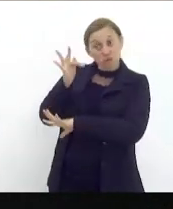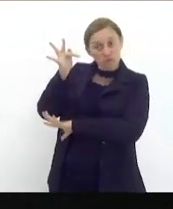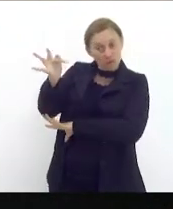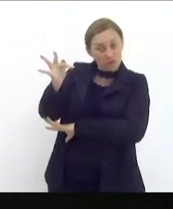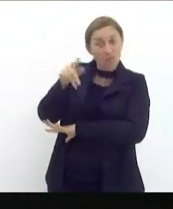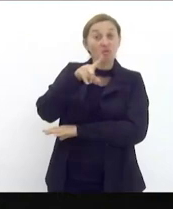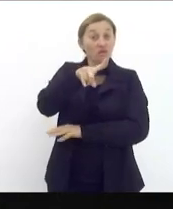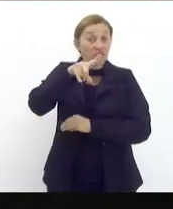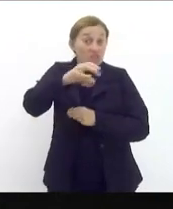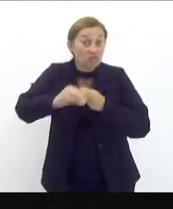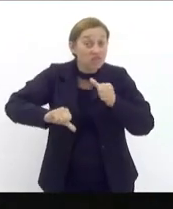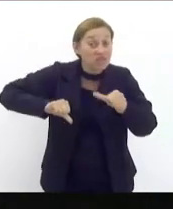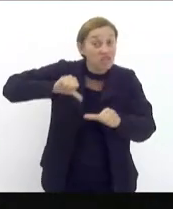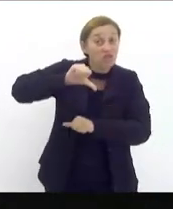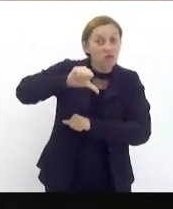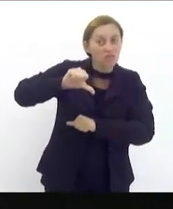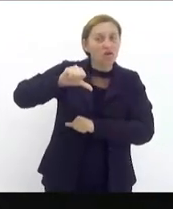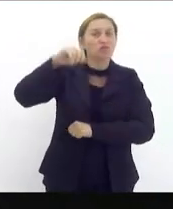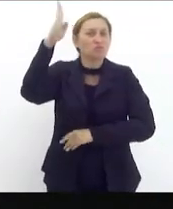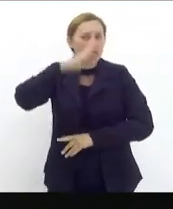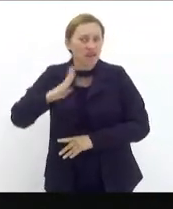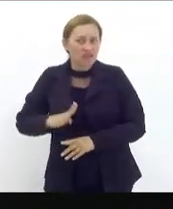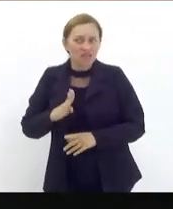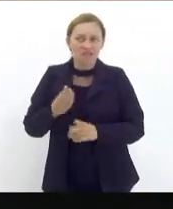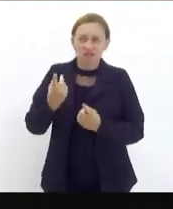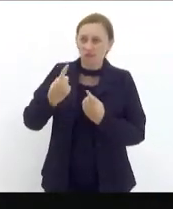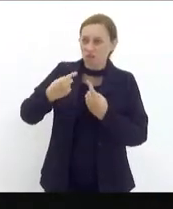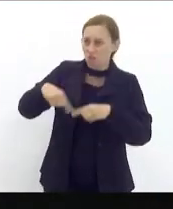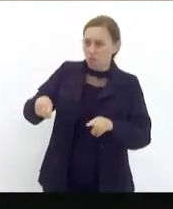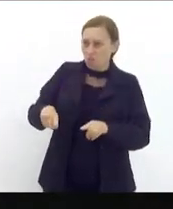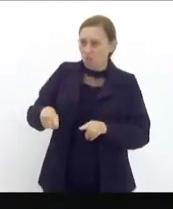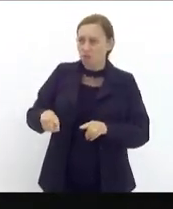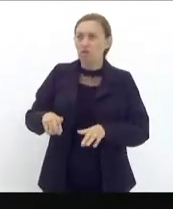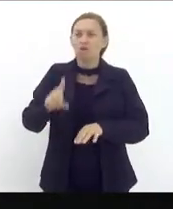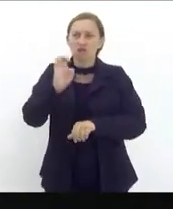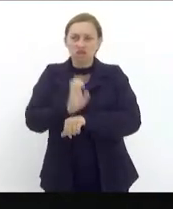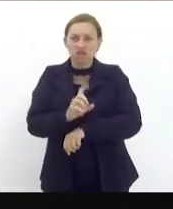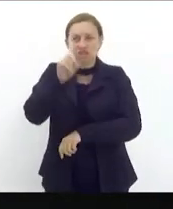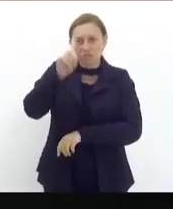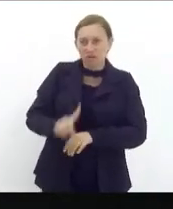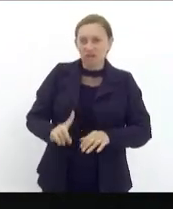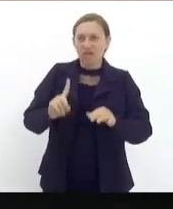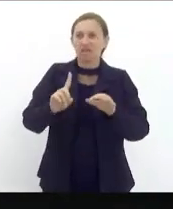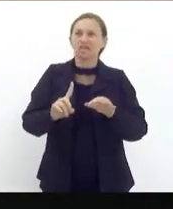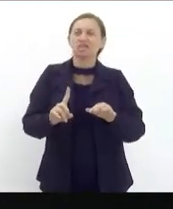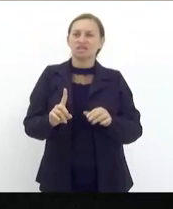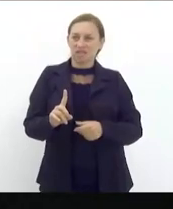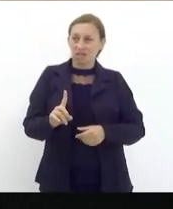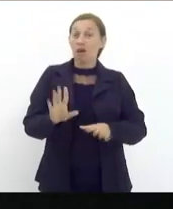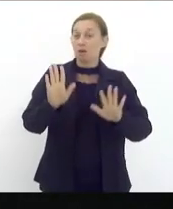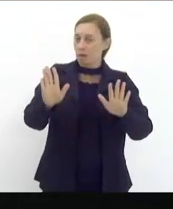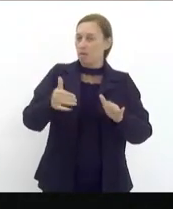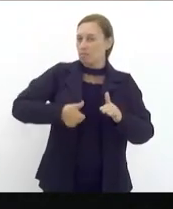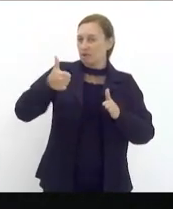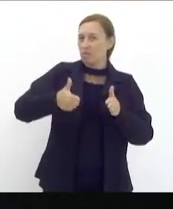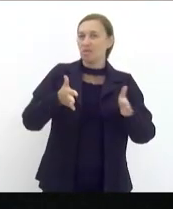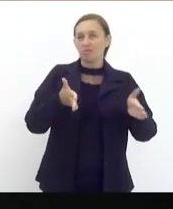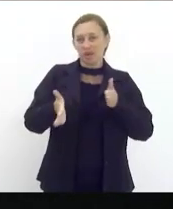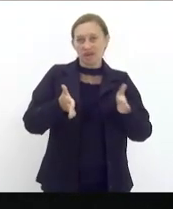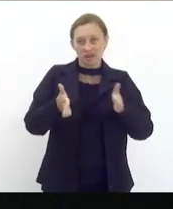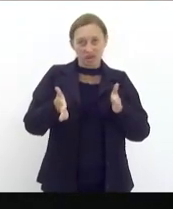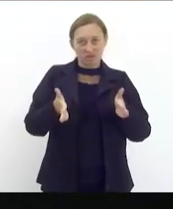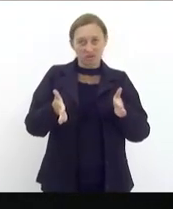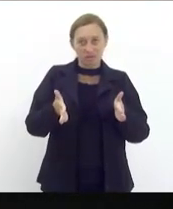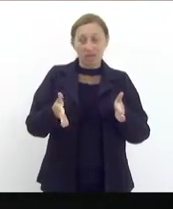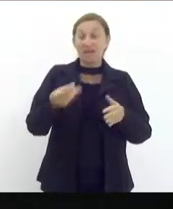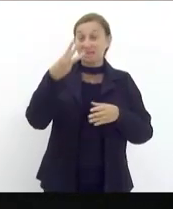transformando o Brasil afrontando o Estado democrático de direito em primeiro lugar tem prazo de validade porque é de três anos e